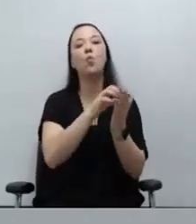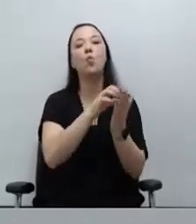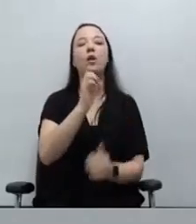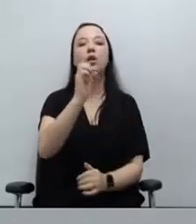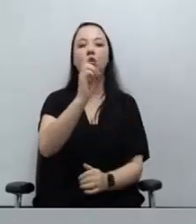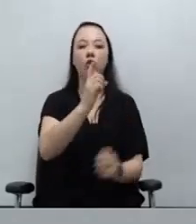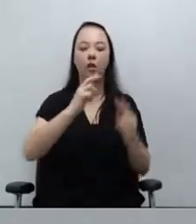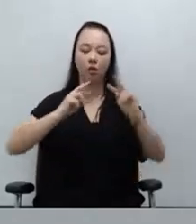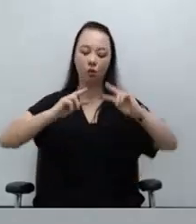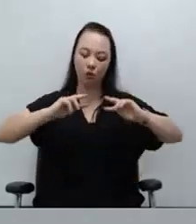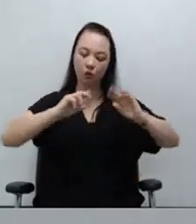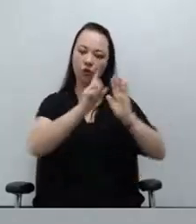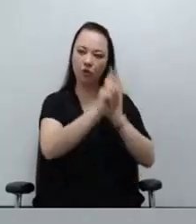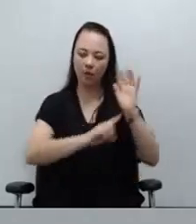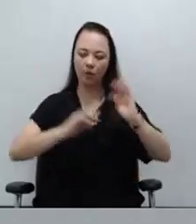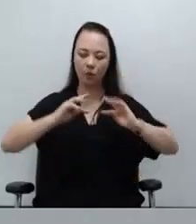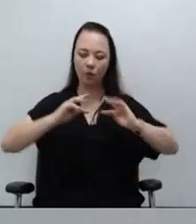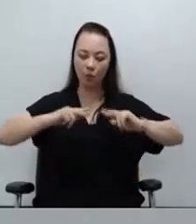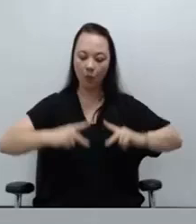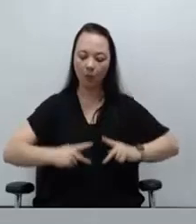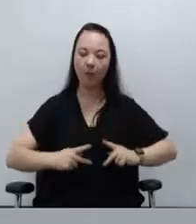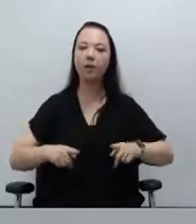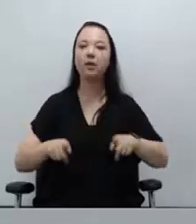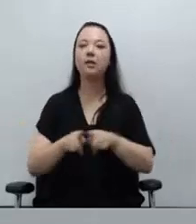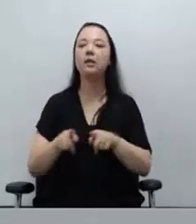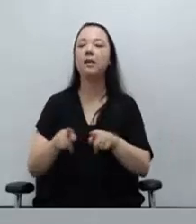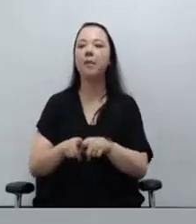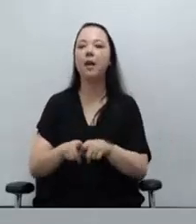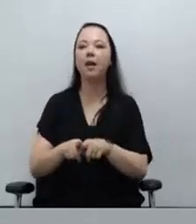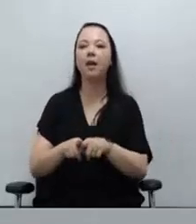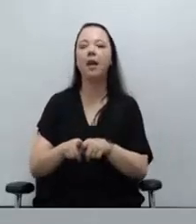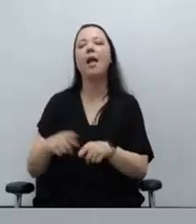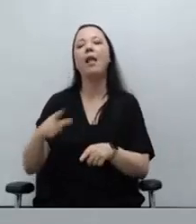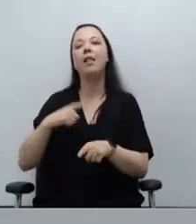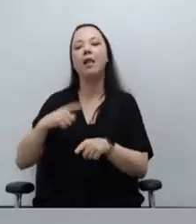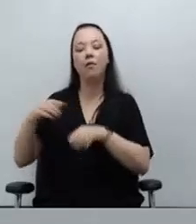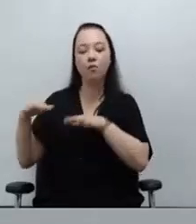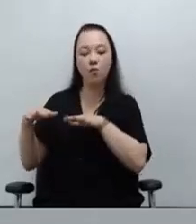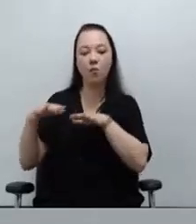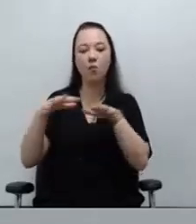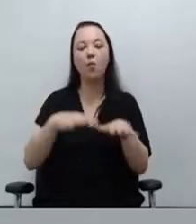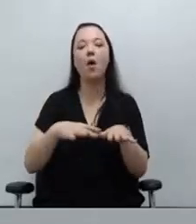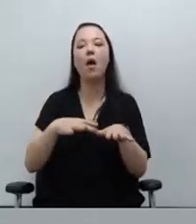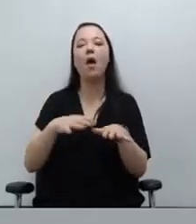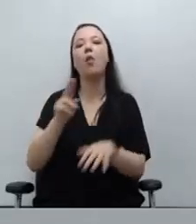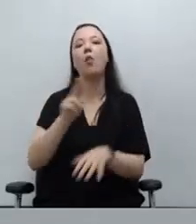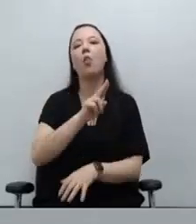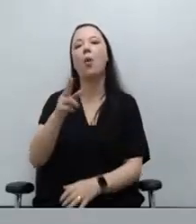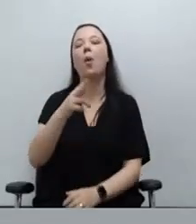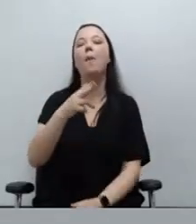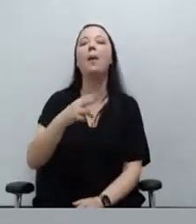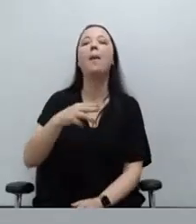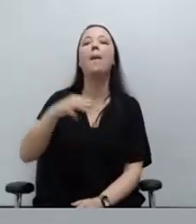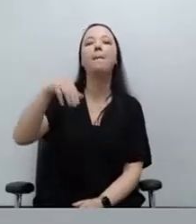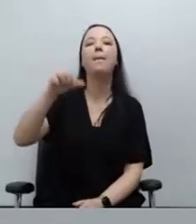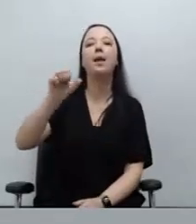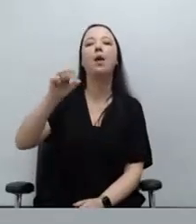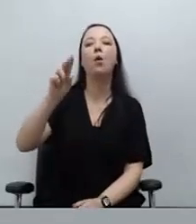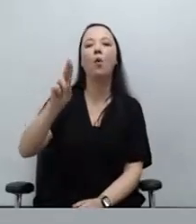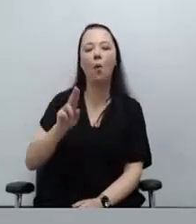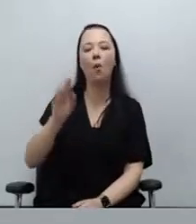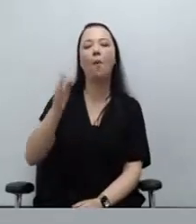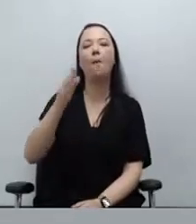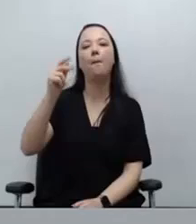Bom, no sábado, nós tivemos o mutirão do meu pai sem nome, meu pai tem nome, que foi realizado em